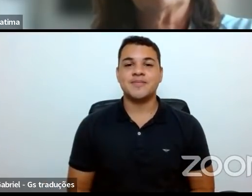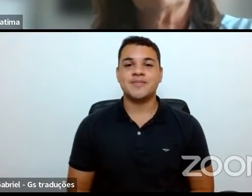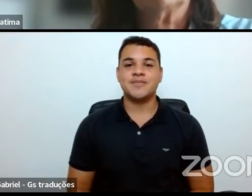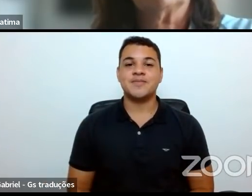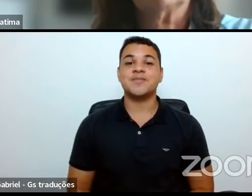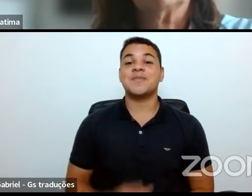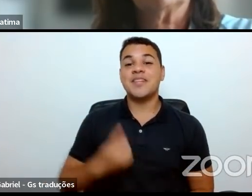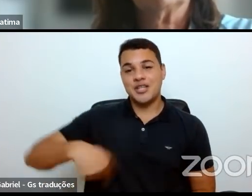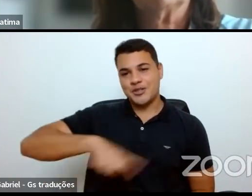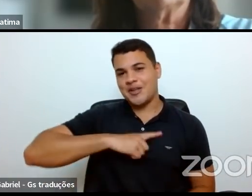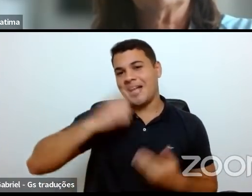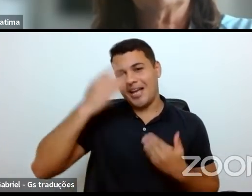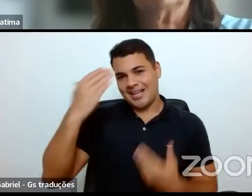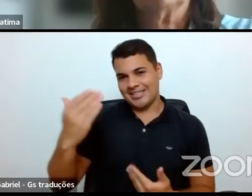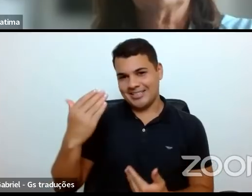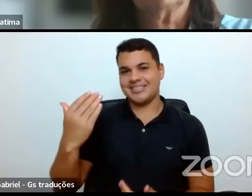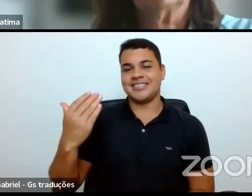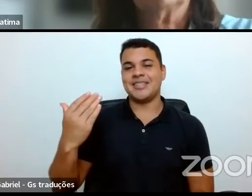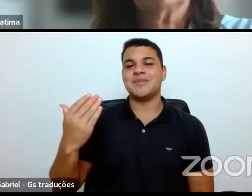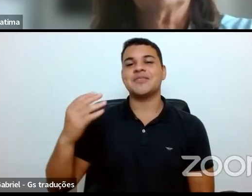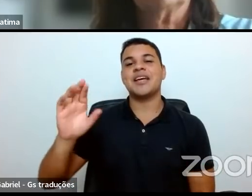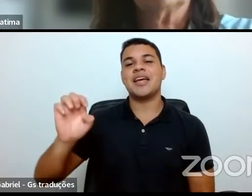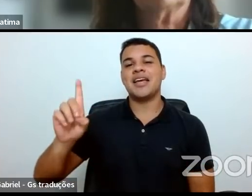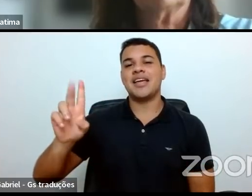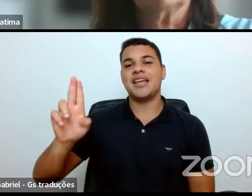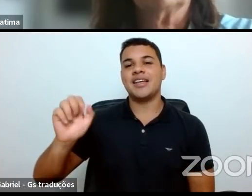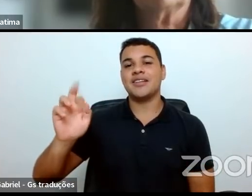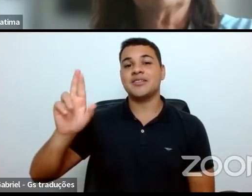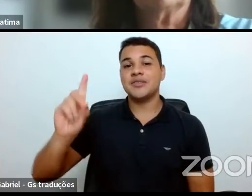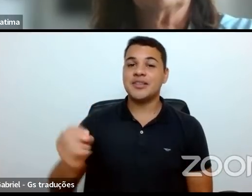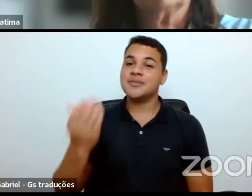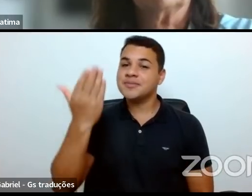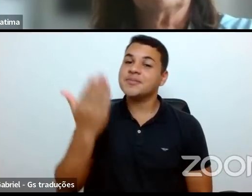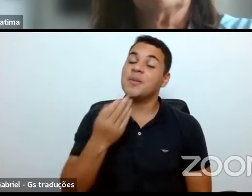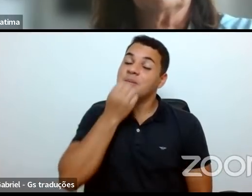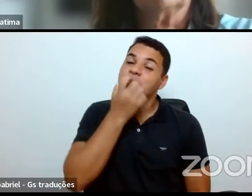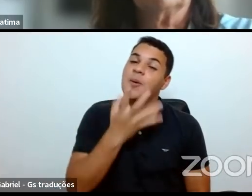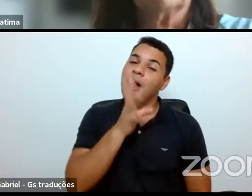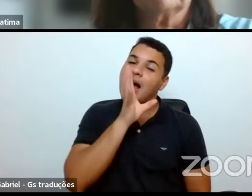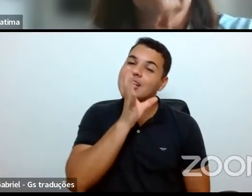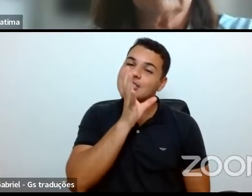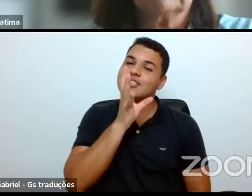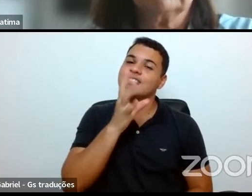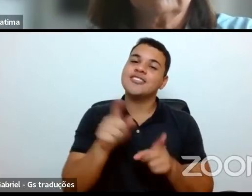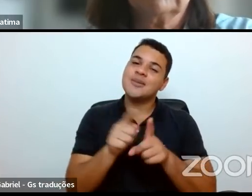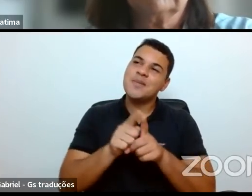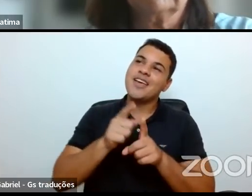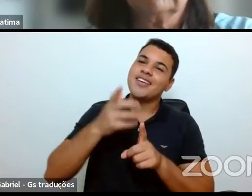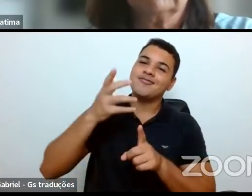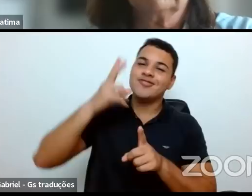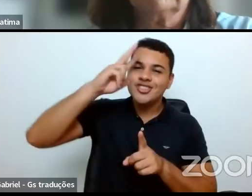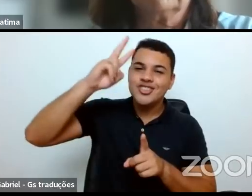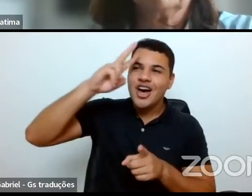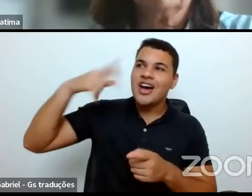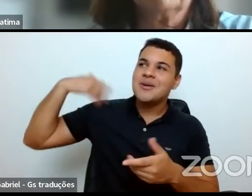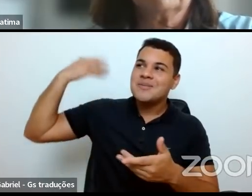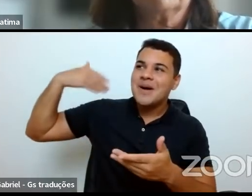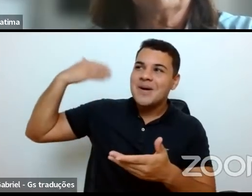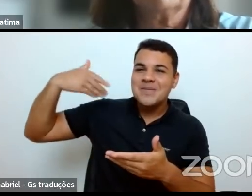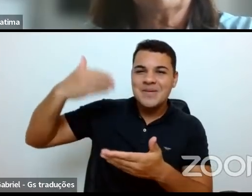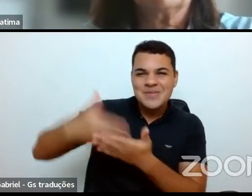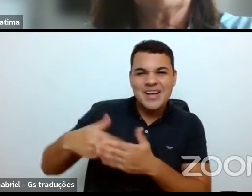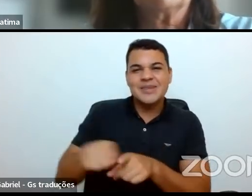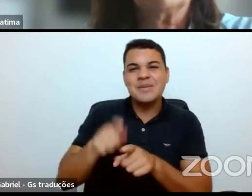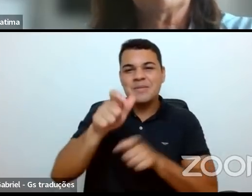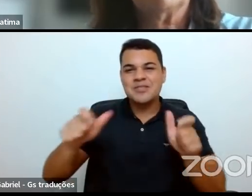agradecemos a sua participação, Eduardo, e é sempre tão bonito e tão bom a gente ver as histórias dos egressos, de todo mundo que começou na